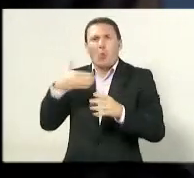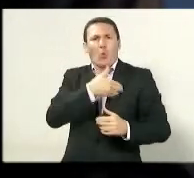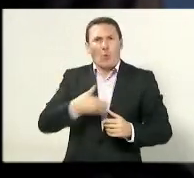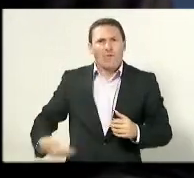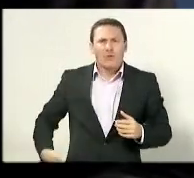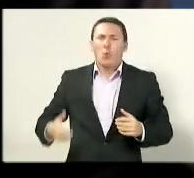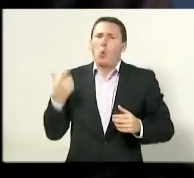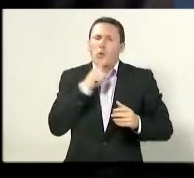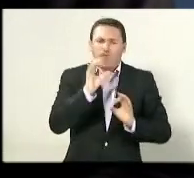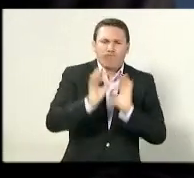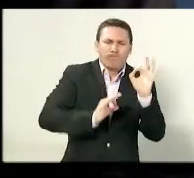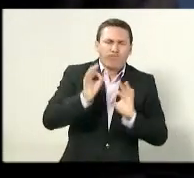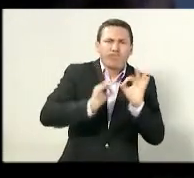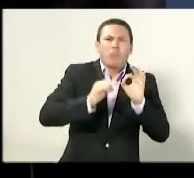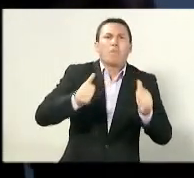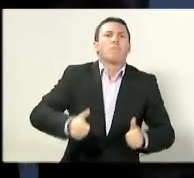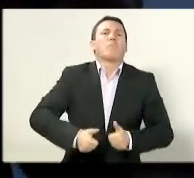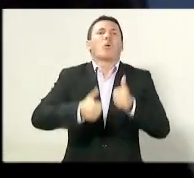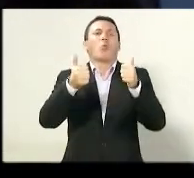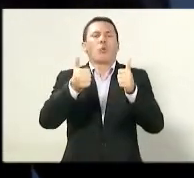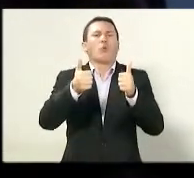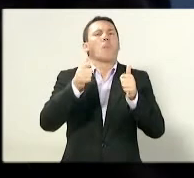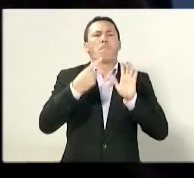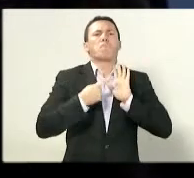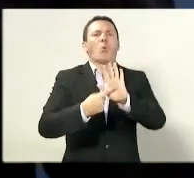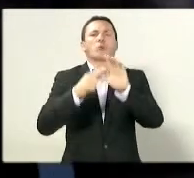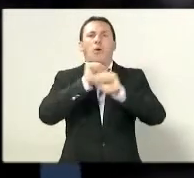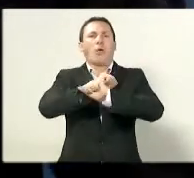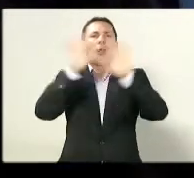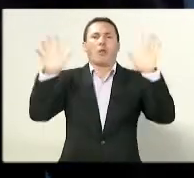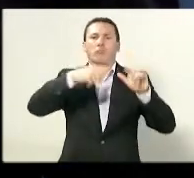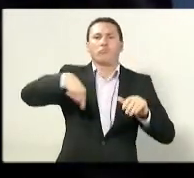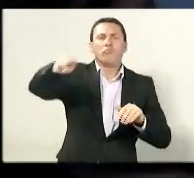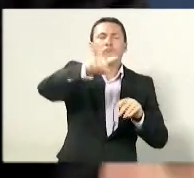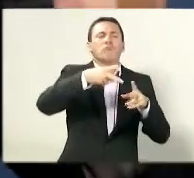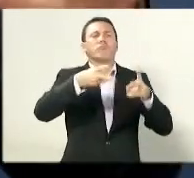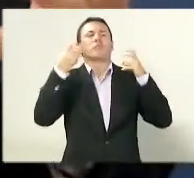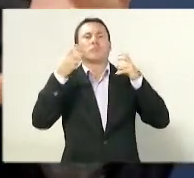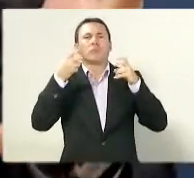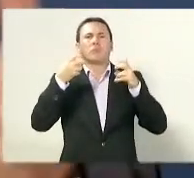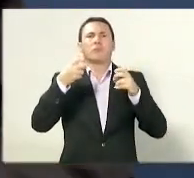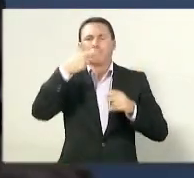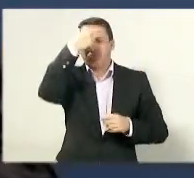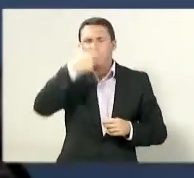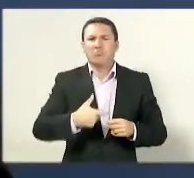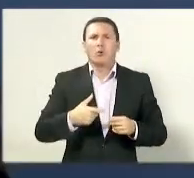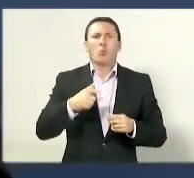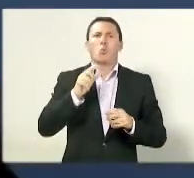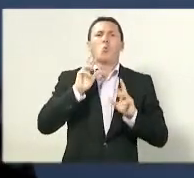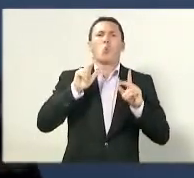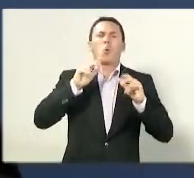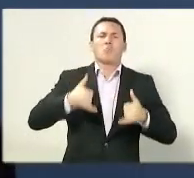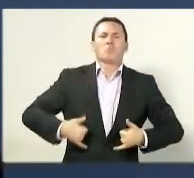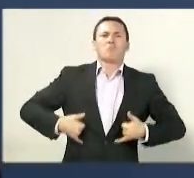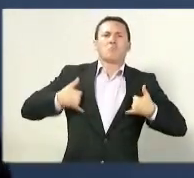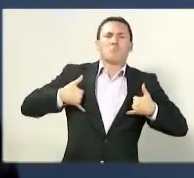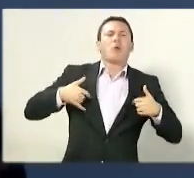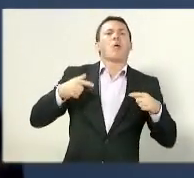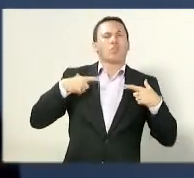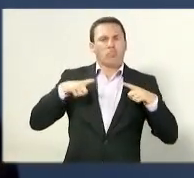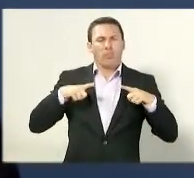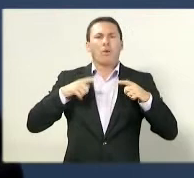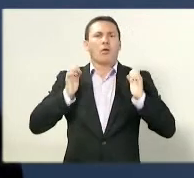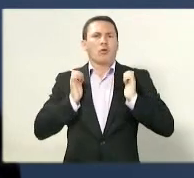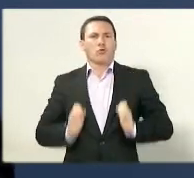decência, sem privilégios, com ética. E isso me permite chegar hoje para a sociedade capixaba, o olho no